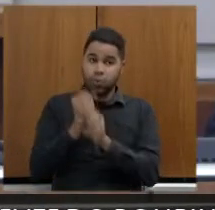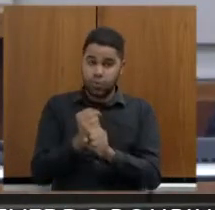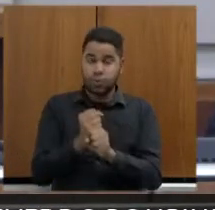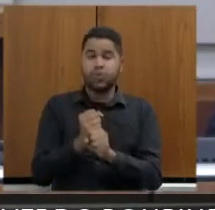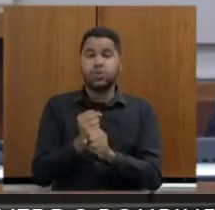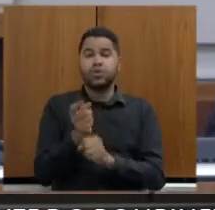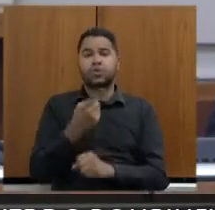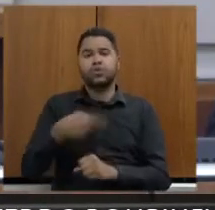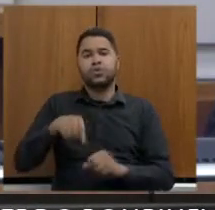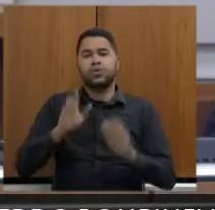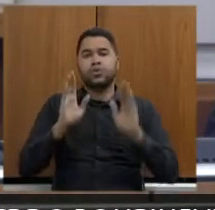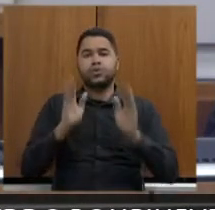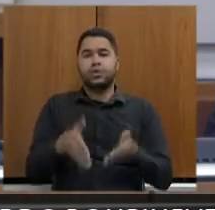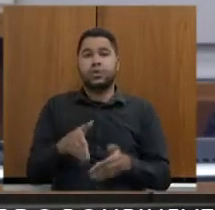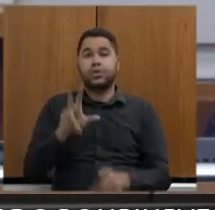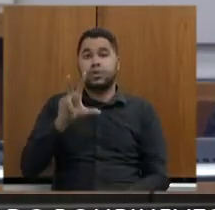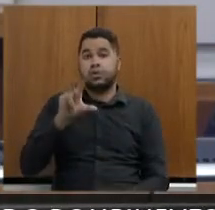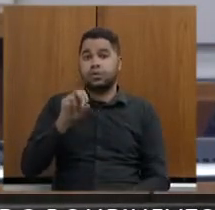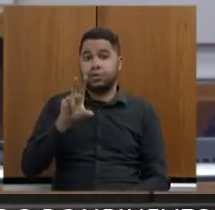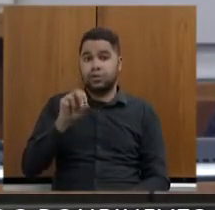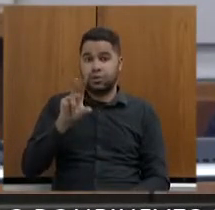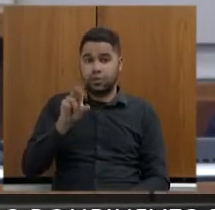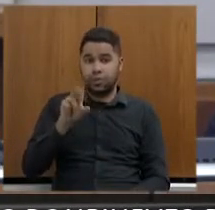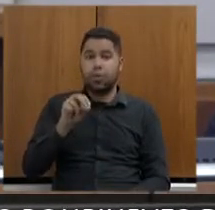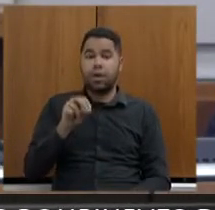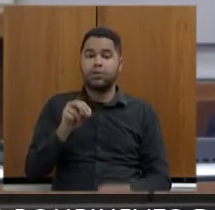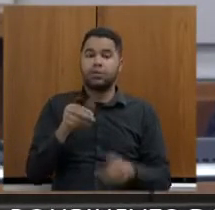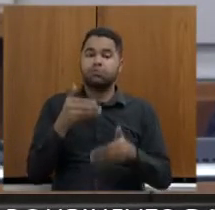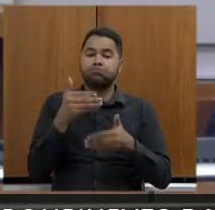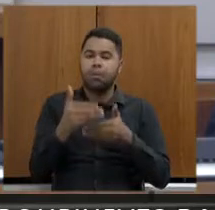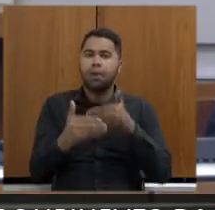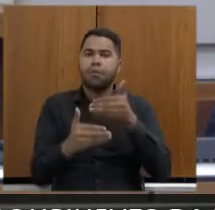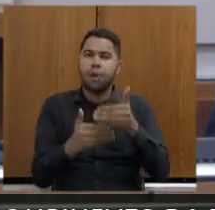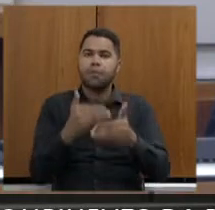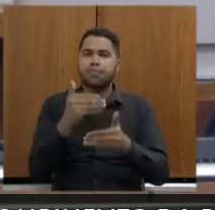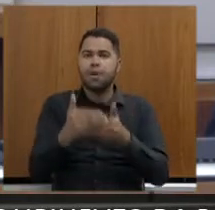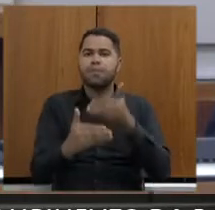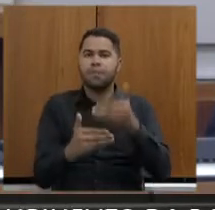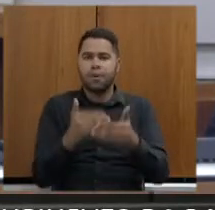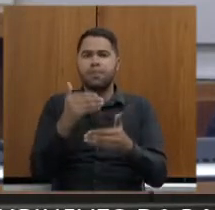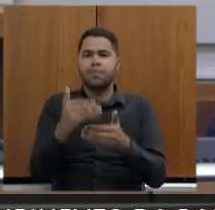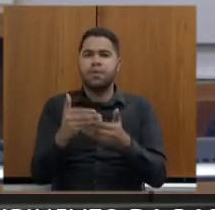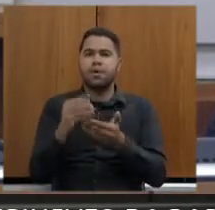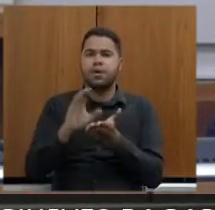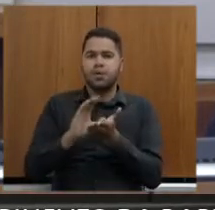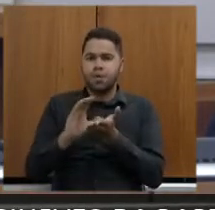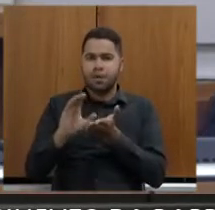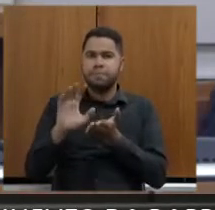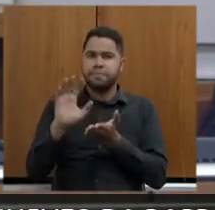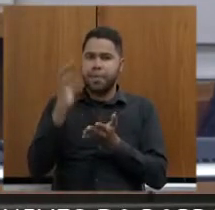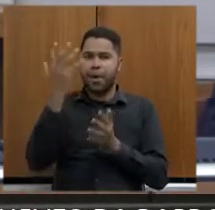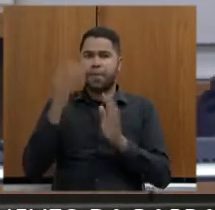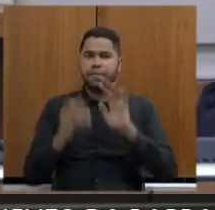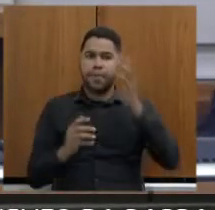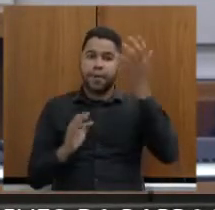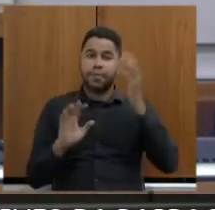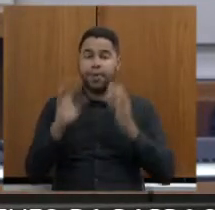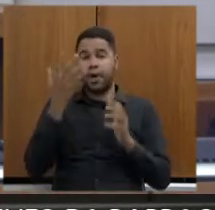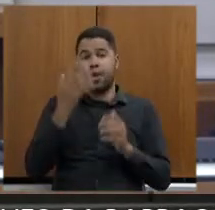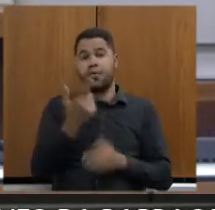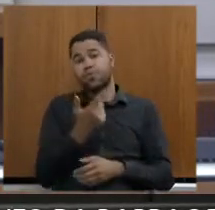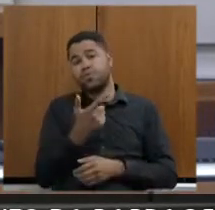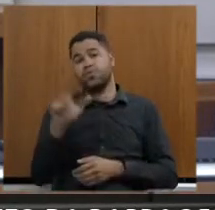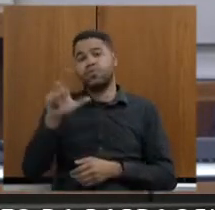projetos, nós já temos 50 em andamento, ou seja, com investimento sendo realizado, e os outros